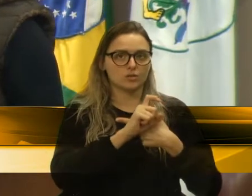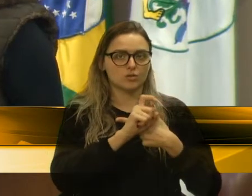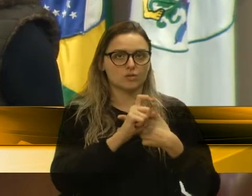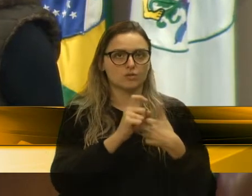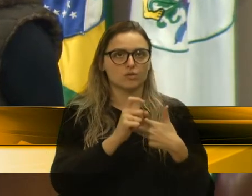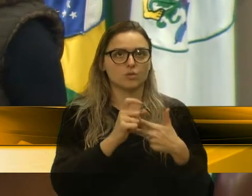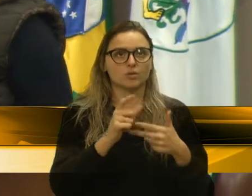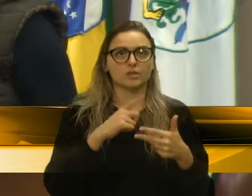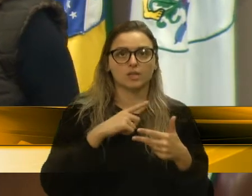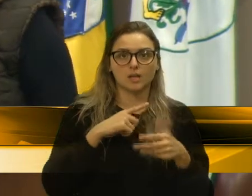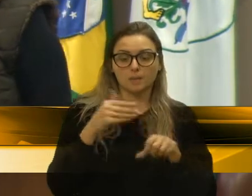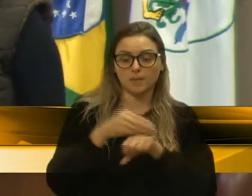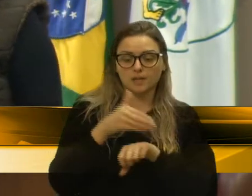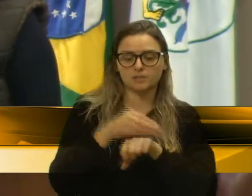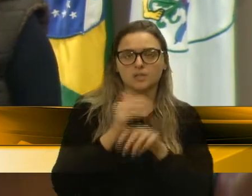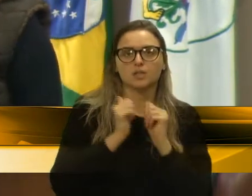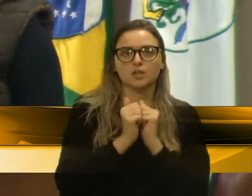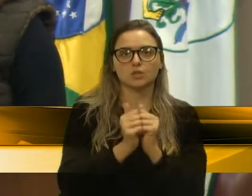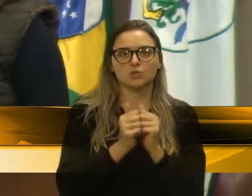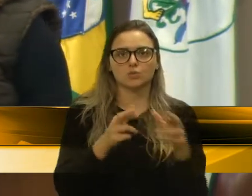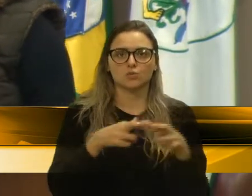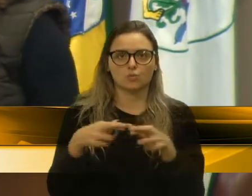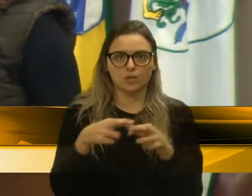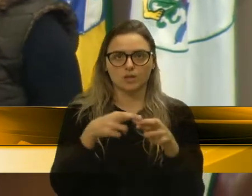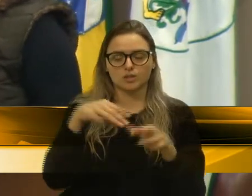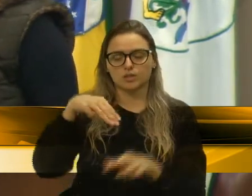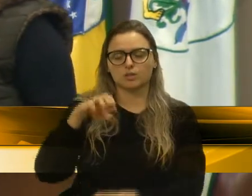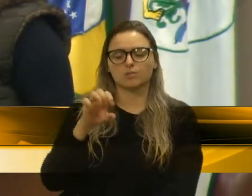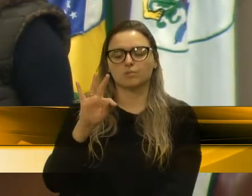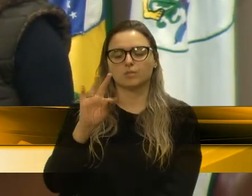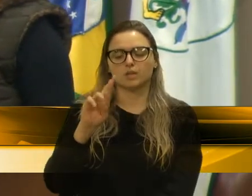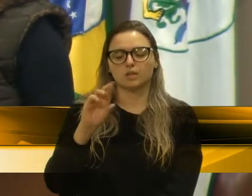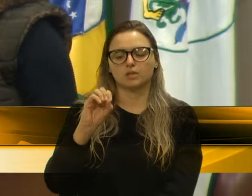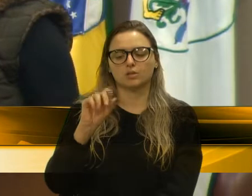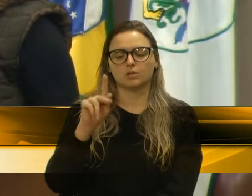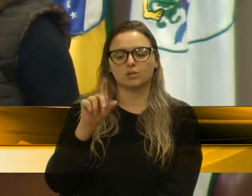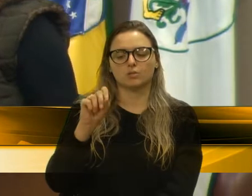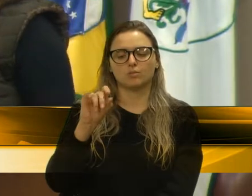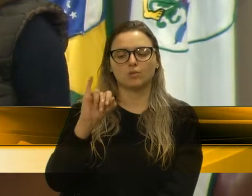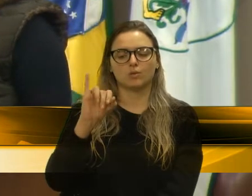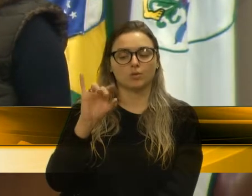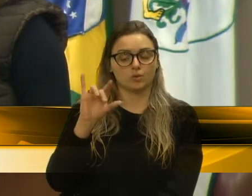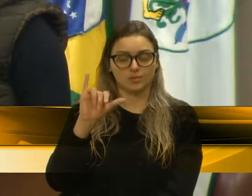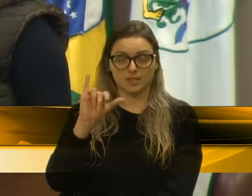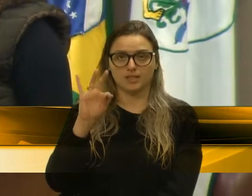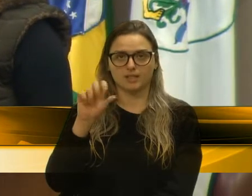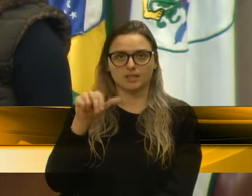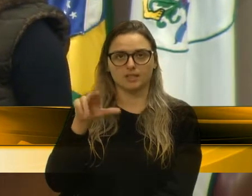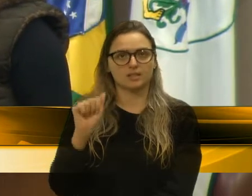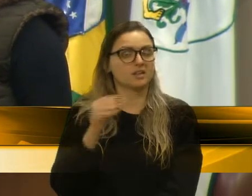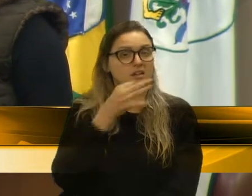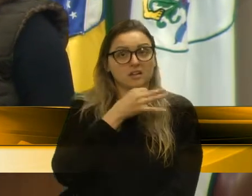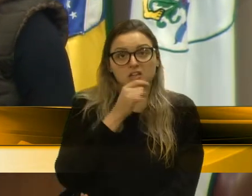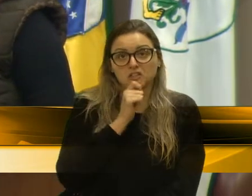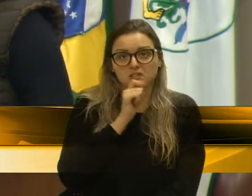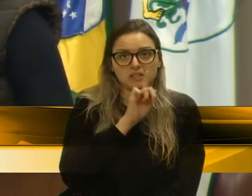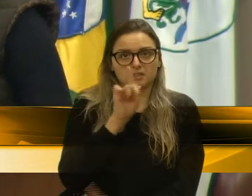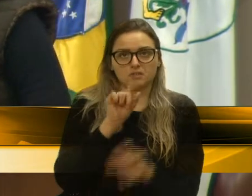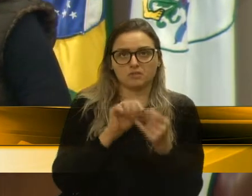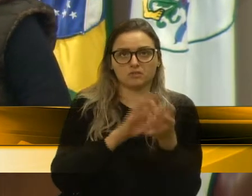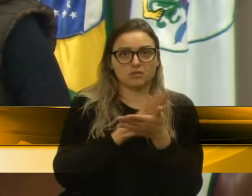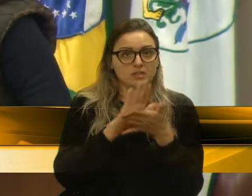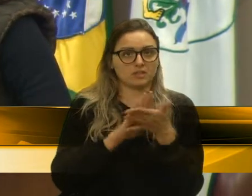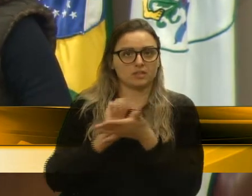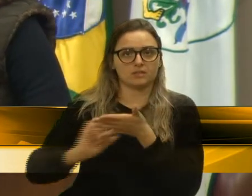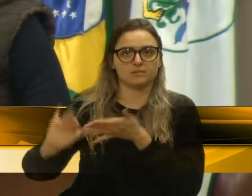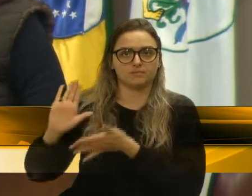na região metropolitana da Serra Gaúcha. E Caxias do Sul não fez ainda essa lei. Permite